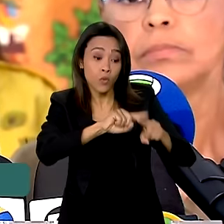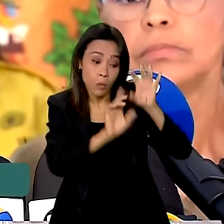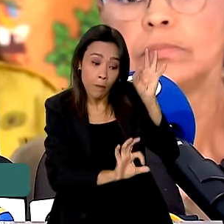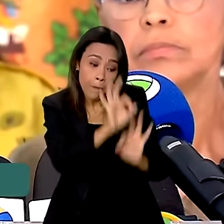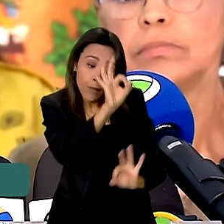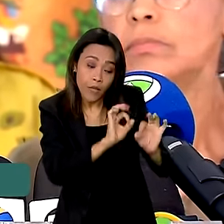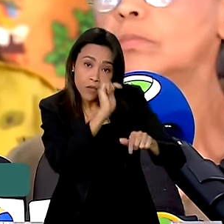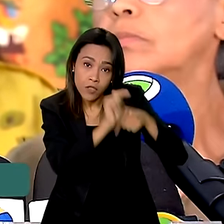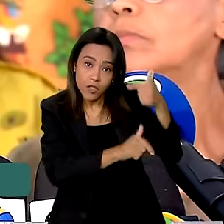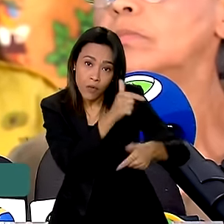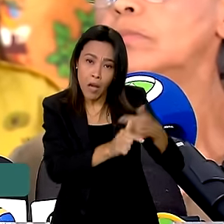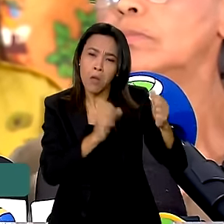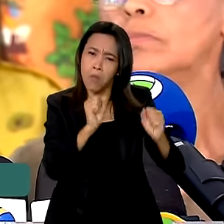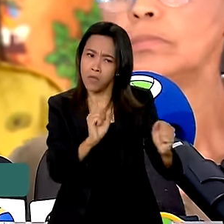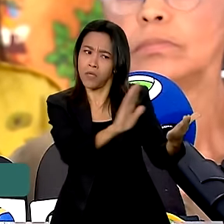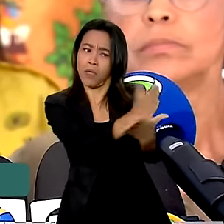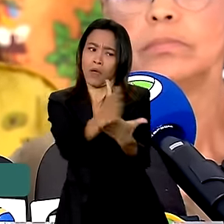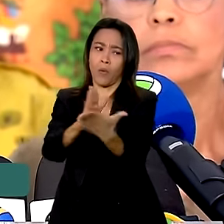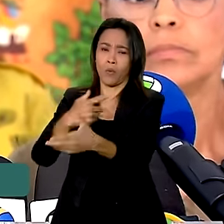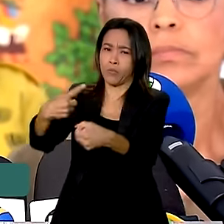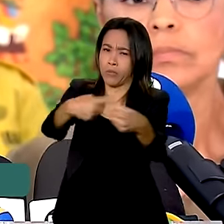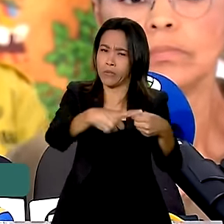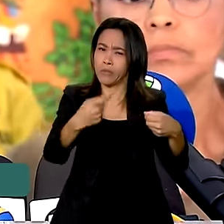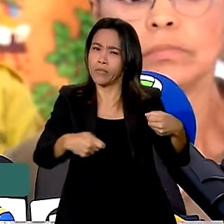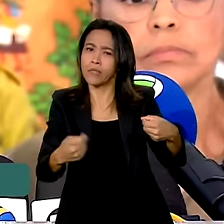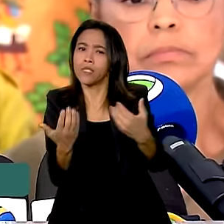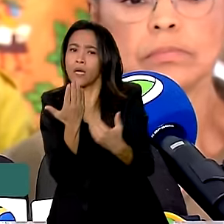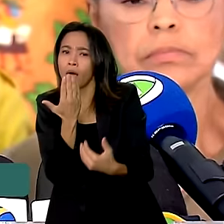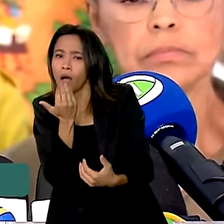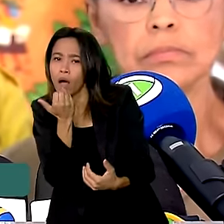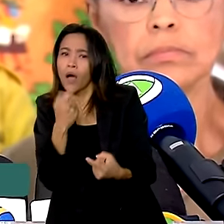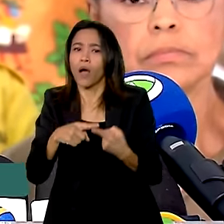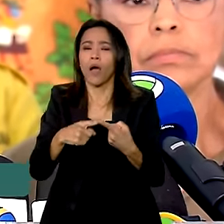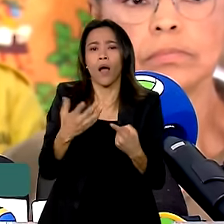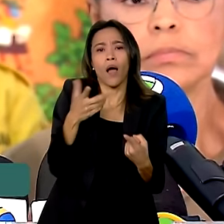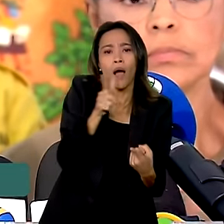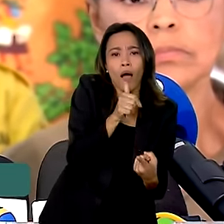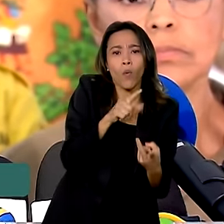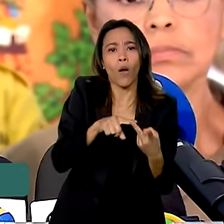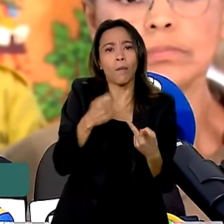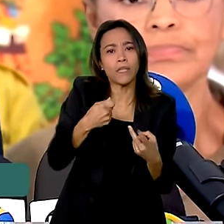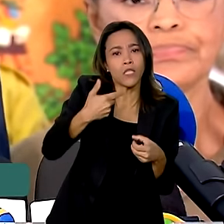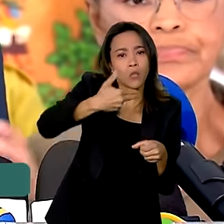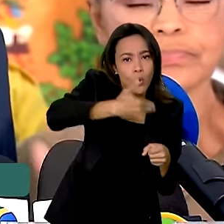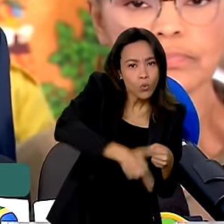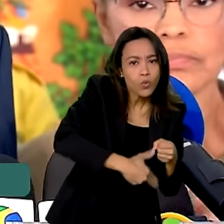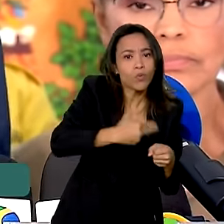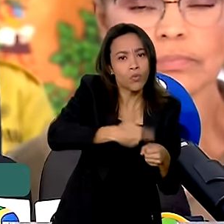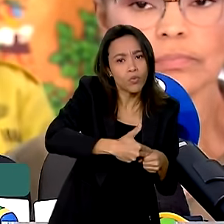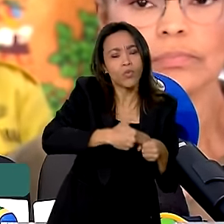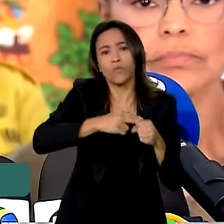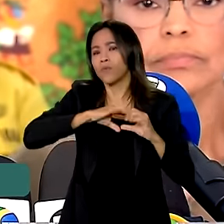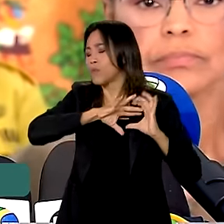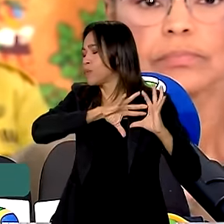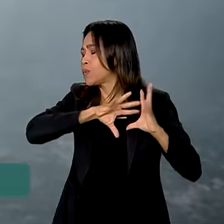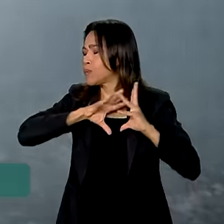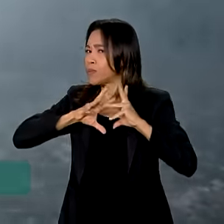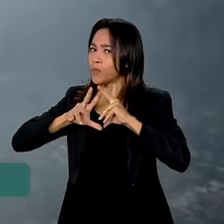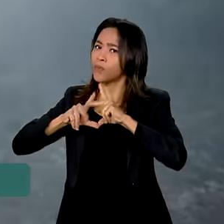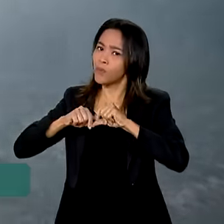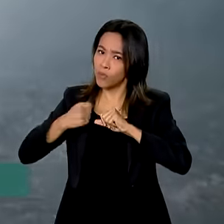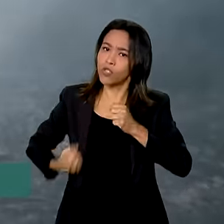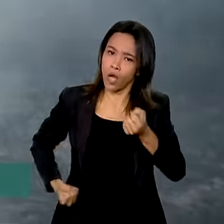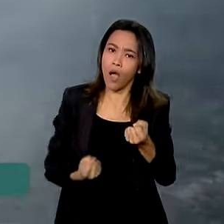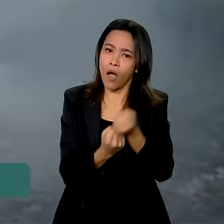pode ser que alguns precisem de água, de alimentação, de combustível, além de tudo que o governo federal já está empregando.